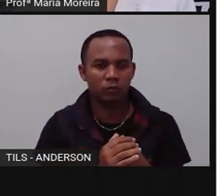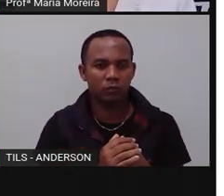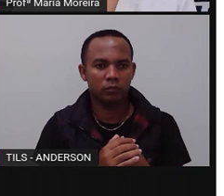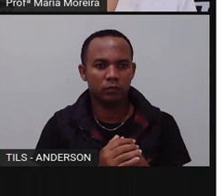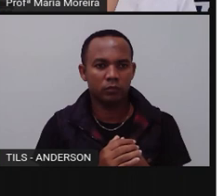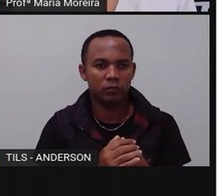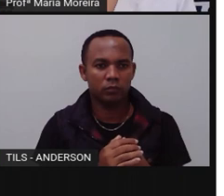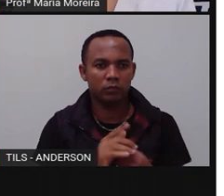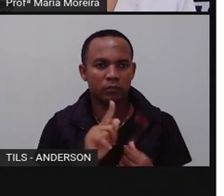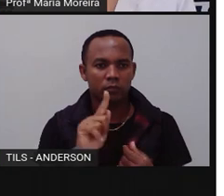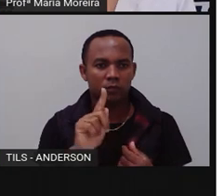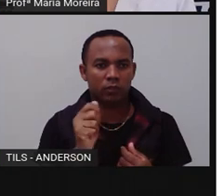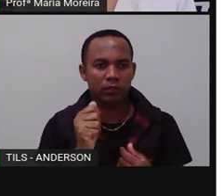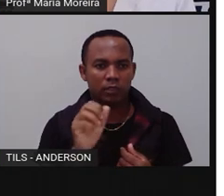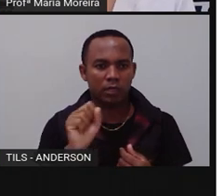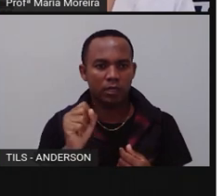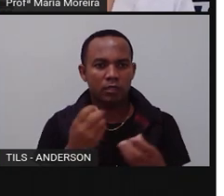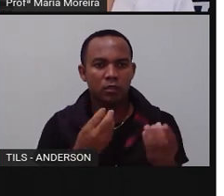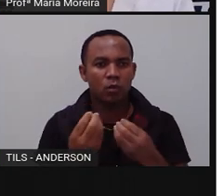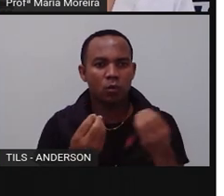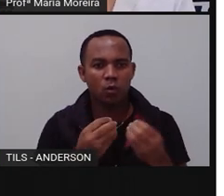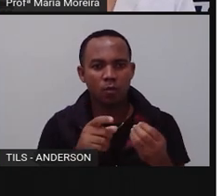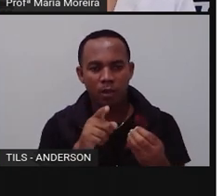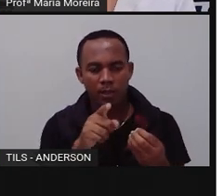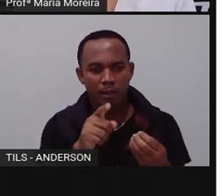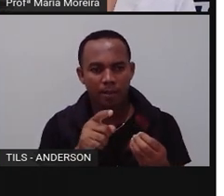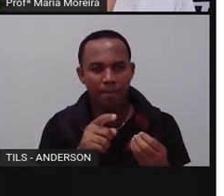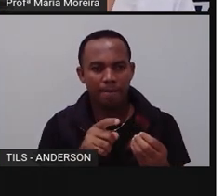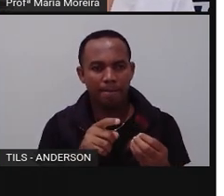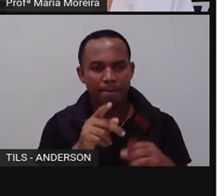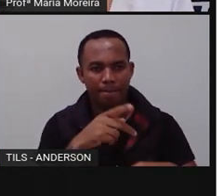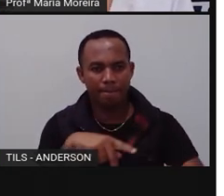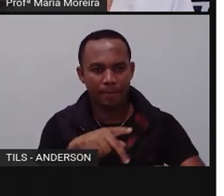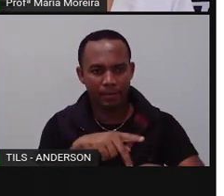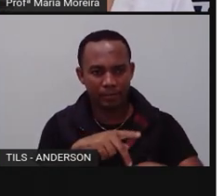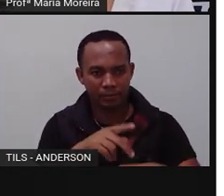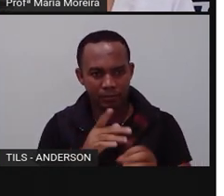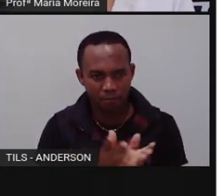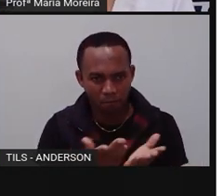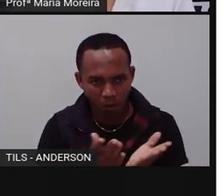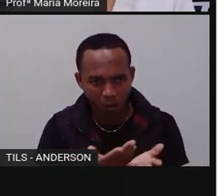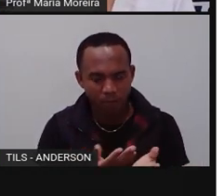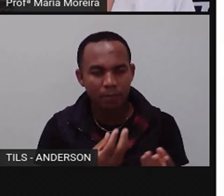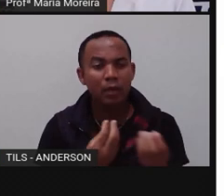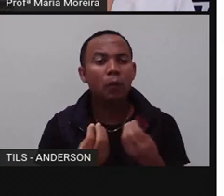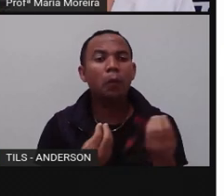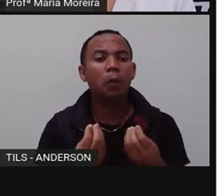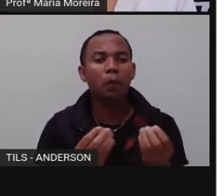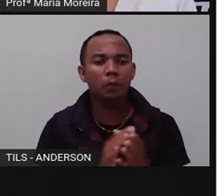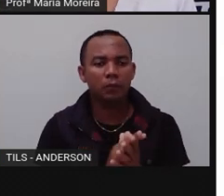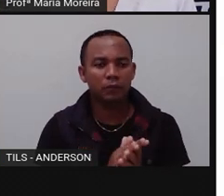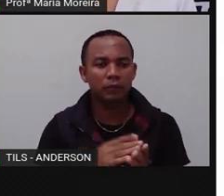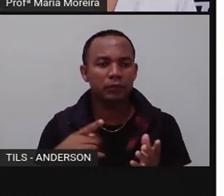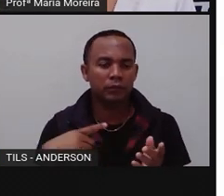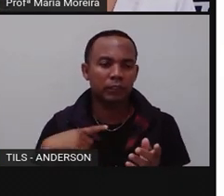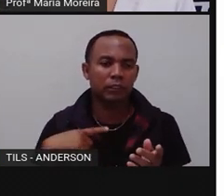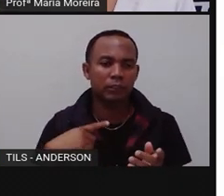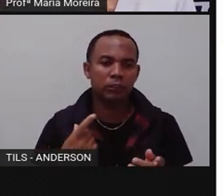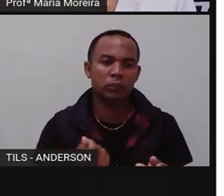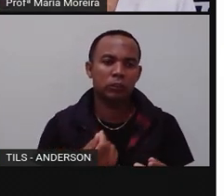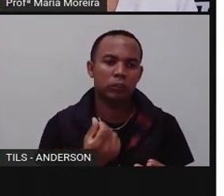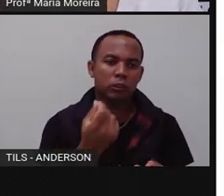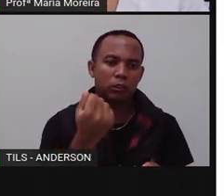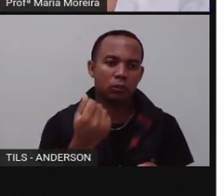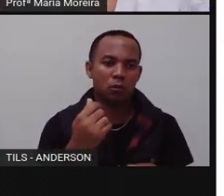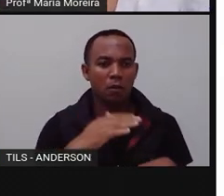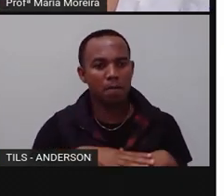gás natural, tá, o país ele não vai ser pobre, mas existe uma grande desigualdade social, tá? Onde vão existir os ricos e os muito